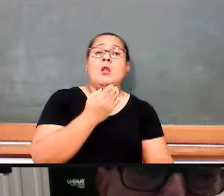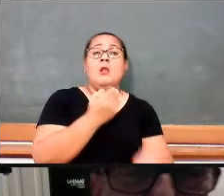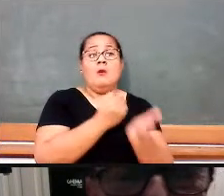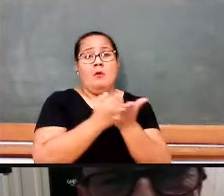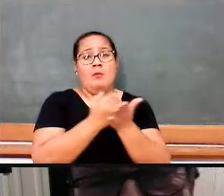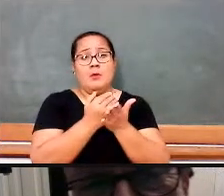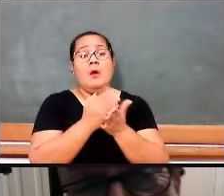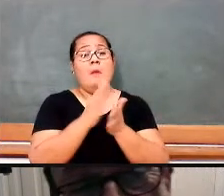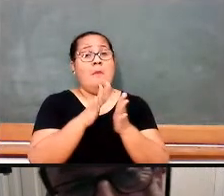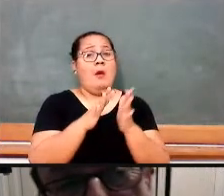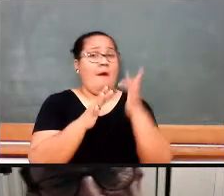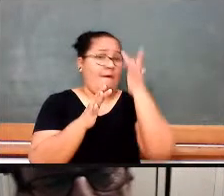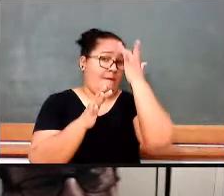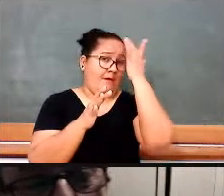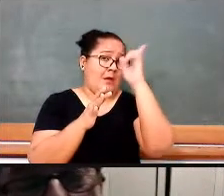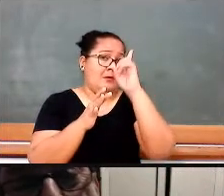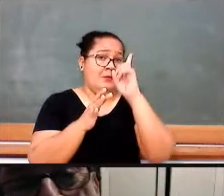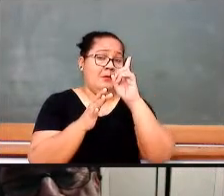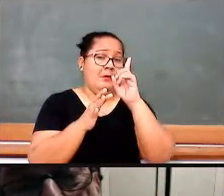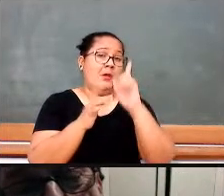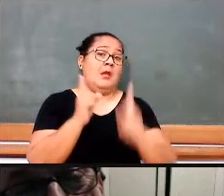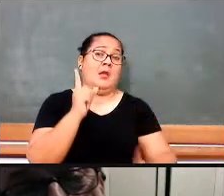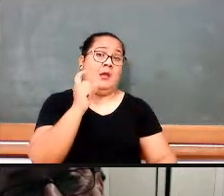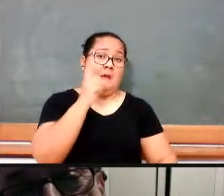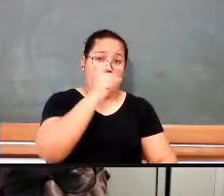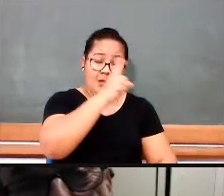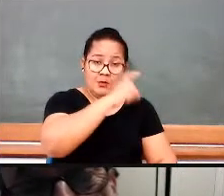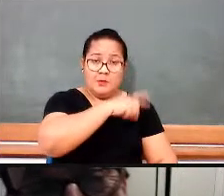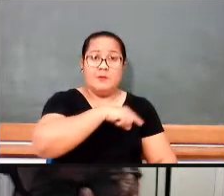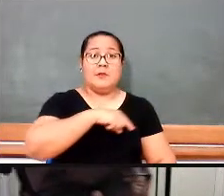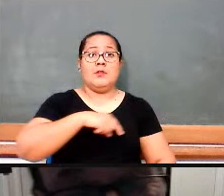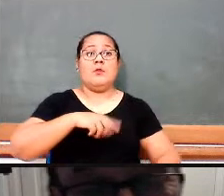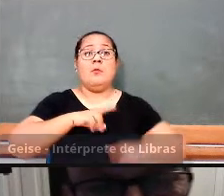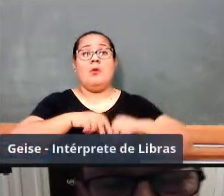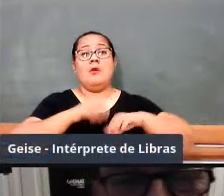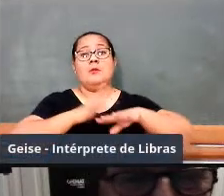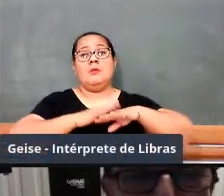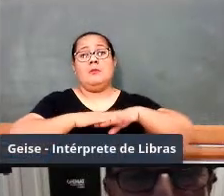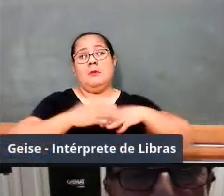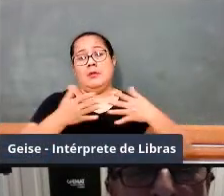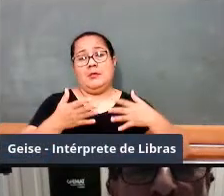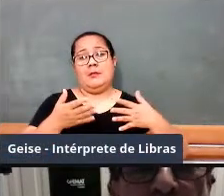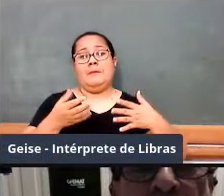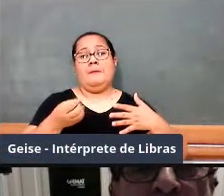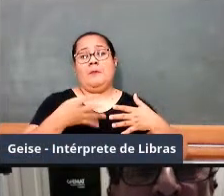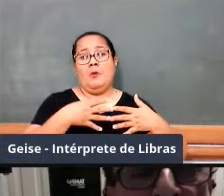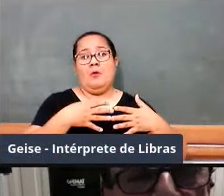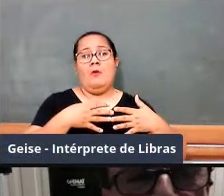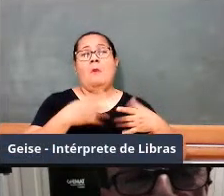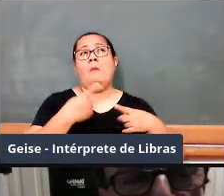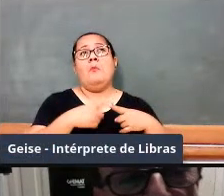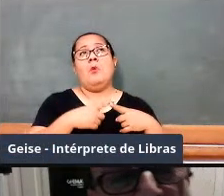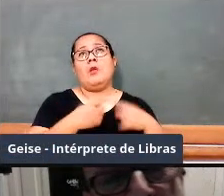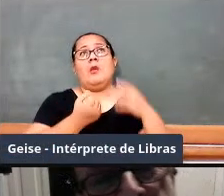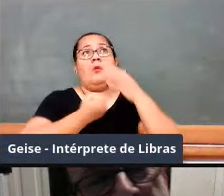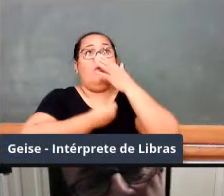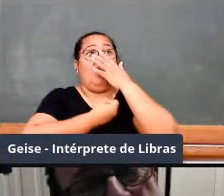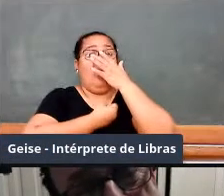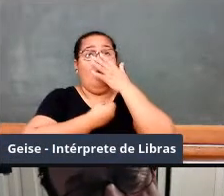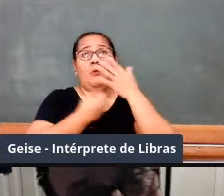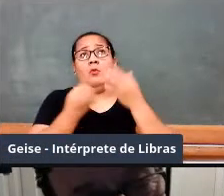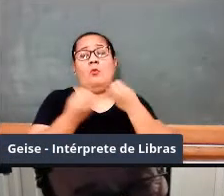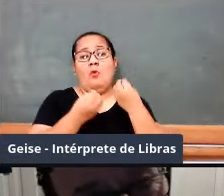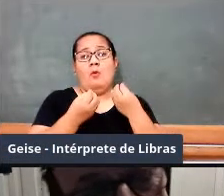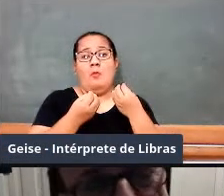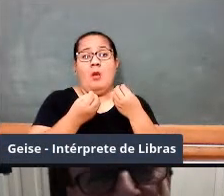a ideia de número no âmbito do movimento da matemática moderna. O número, primeiro, o aluno tem que